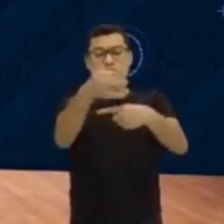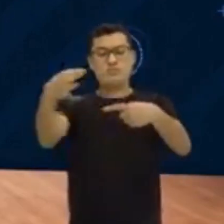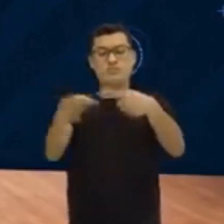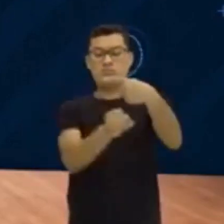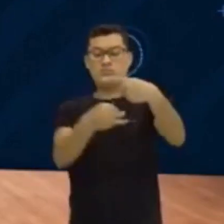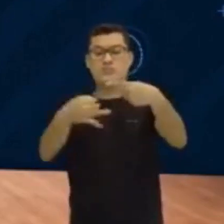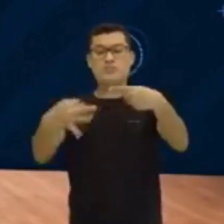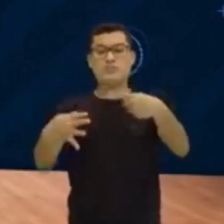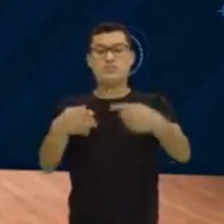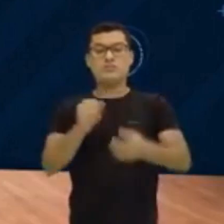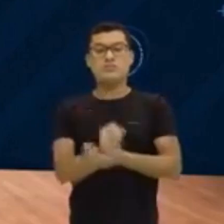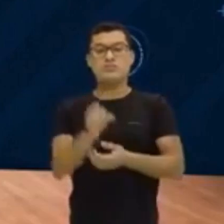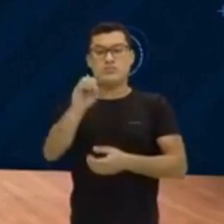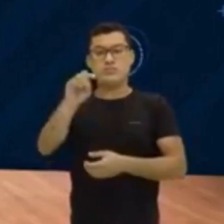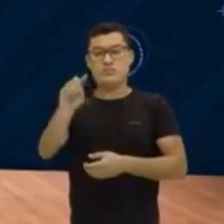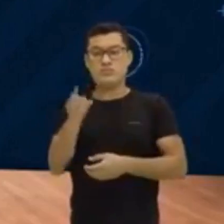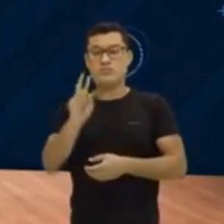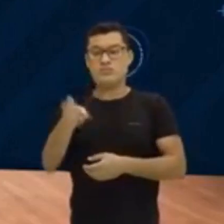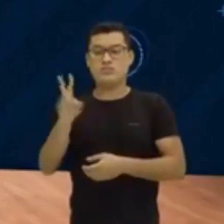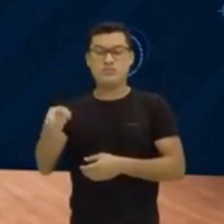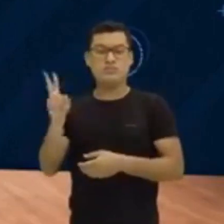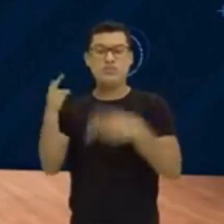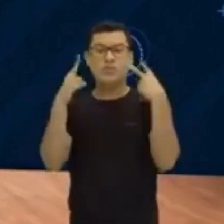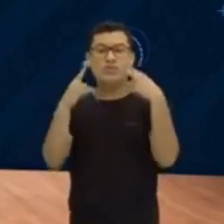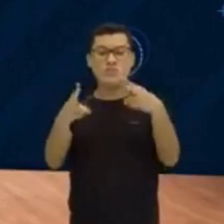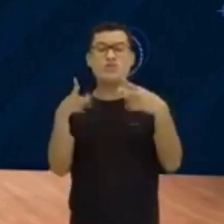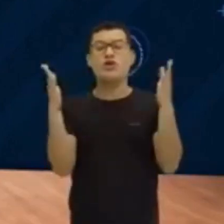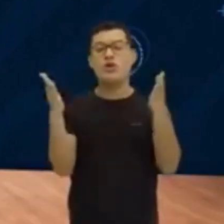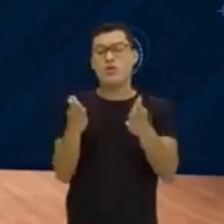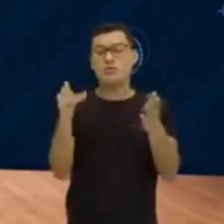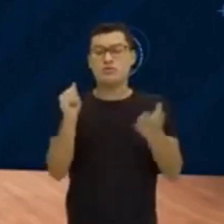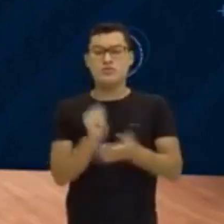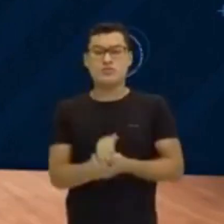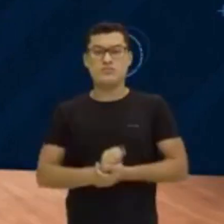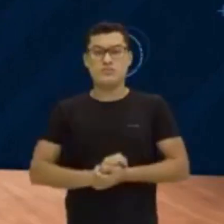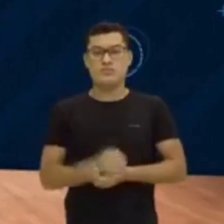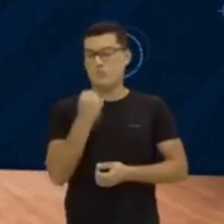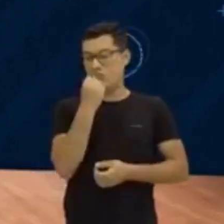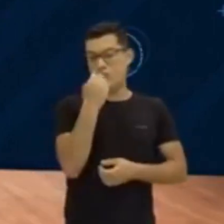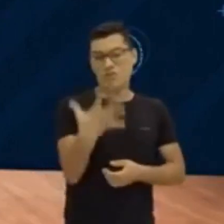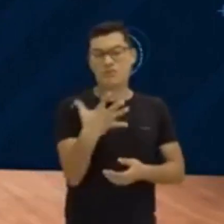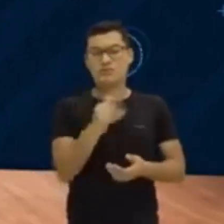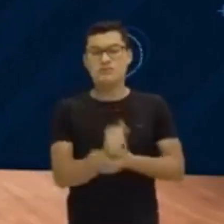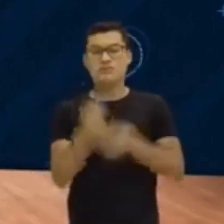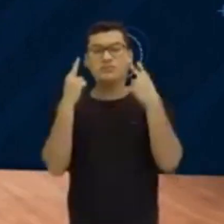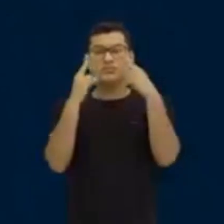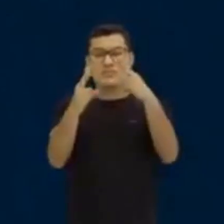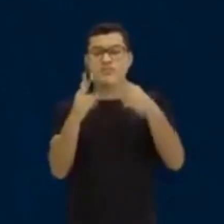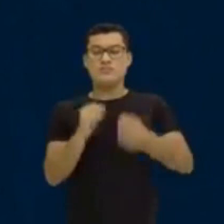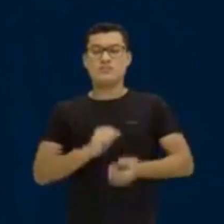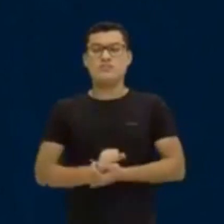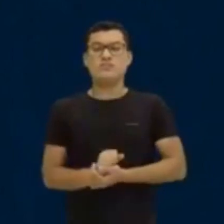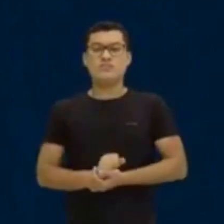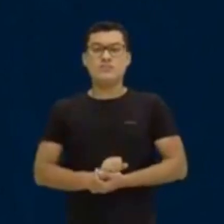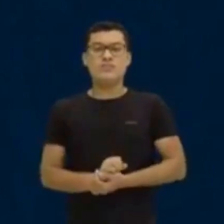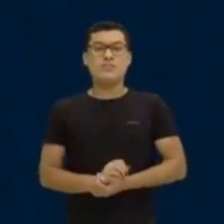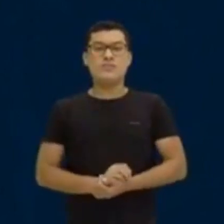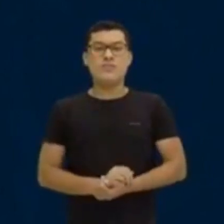chamar de fração geratriz, que é o que a vai ver nesse nosso encontro de hoje, nessa nossa rotina de hoje, tudo bem? Vamos dar uma olhada na cartela? Bora lá.